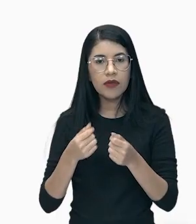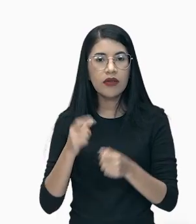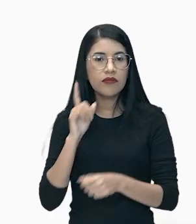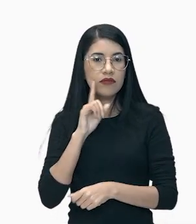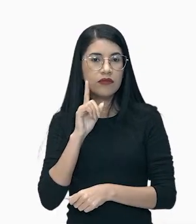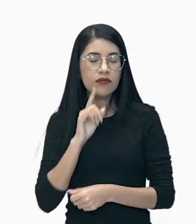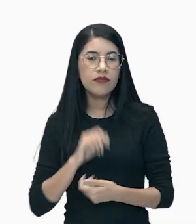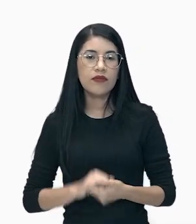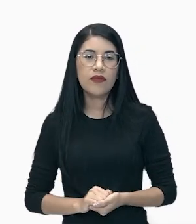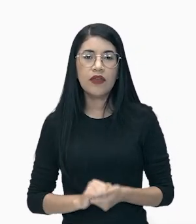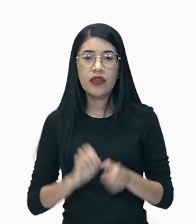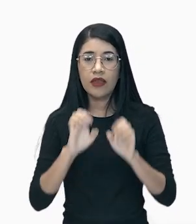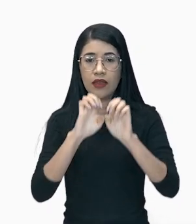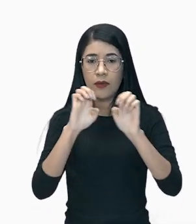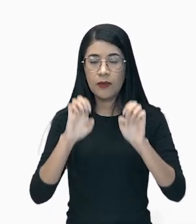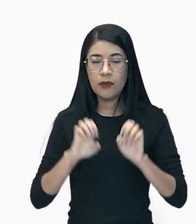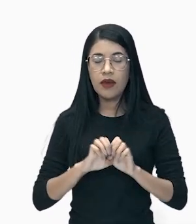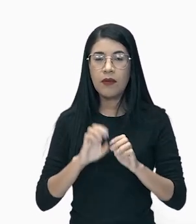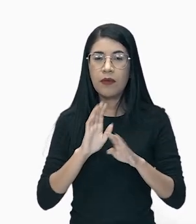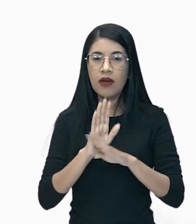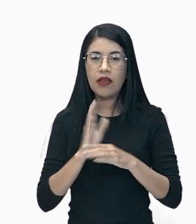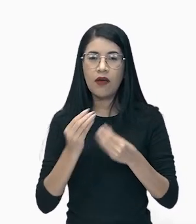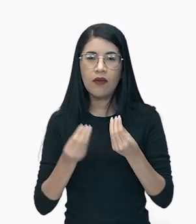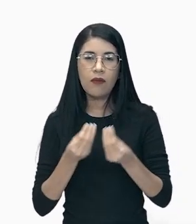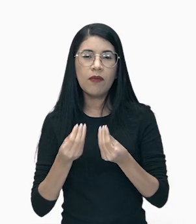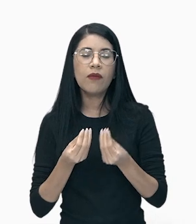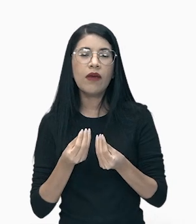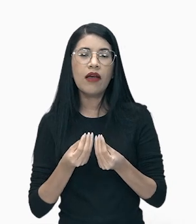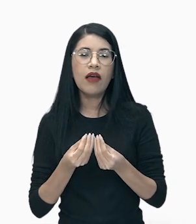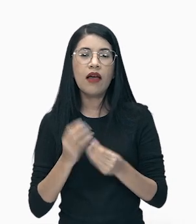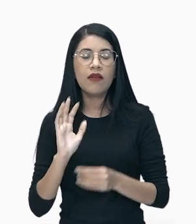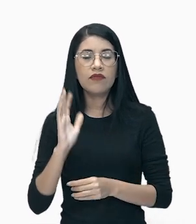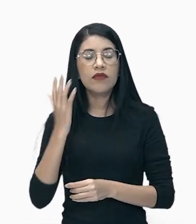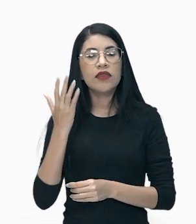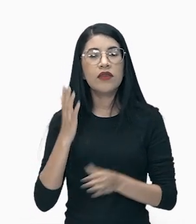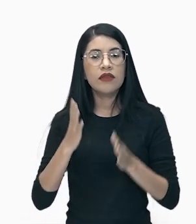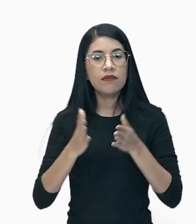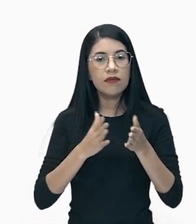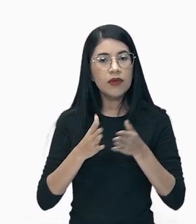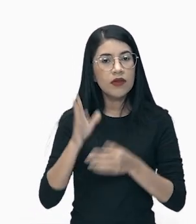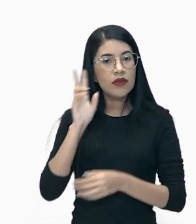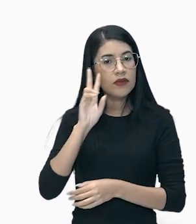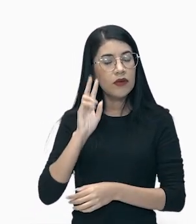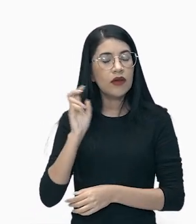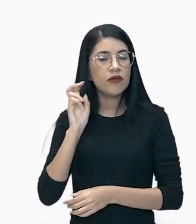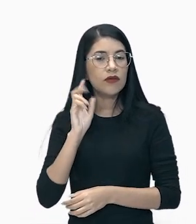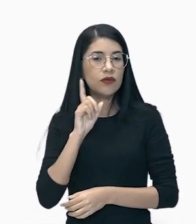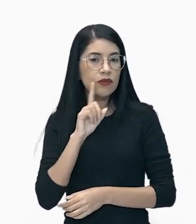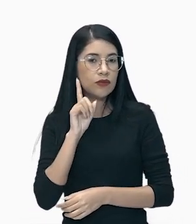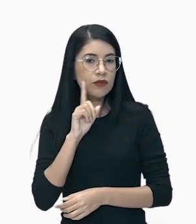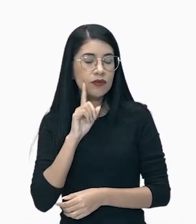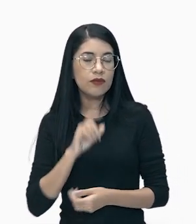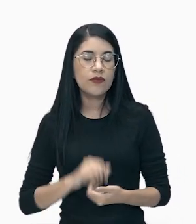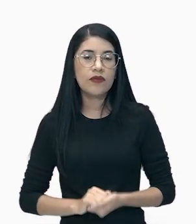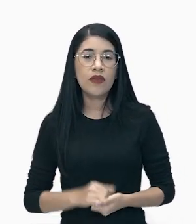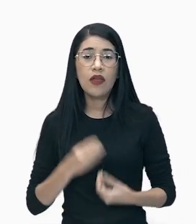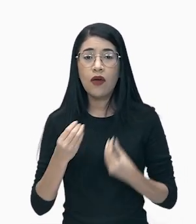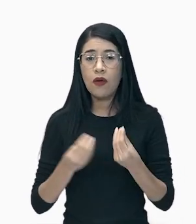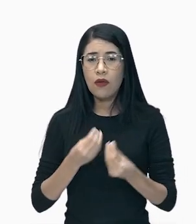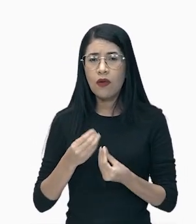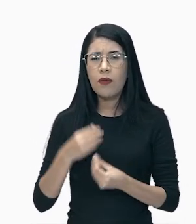um mapa mental que vai nos ajudar a compreender esse momento histórico dos Estados Unidos e como essa política do New Deal